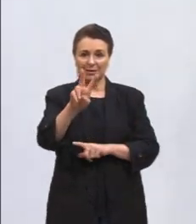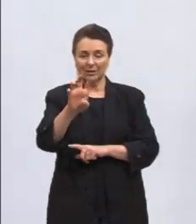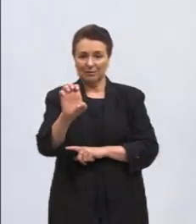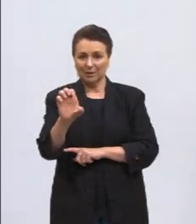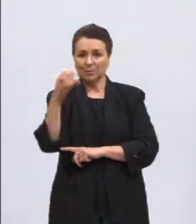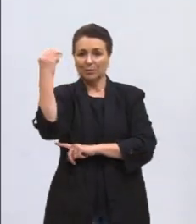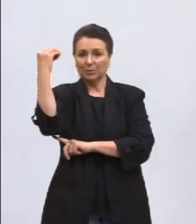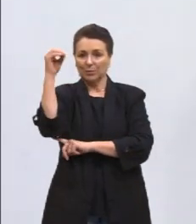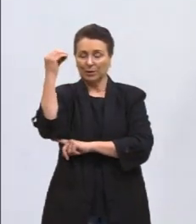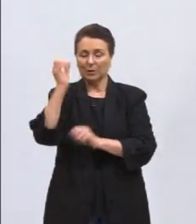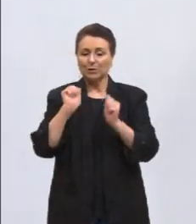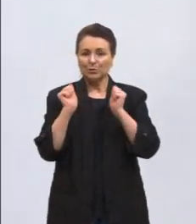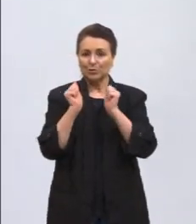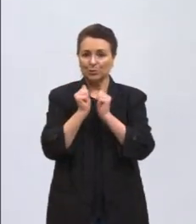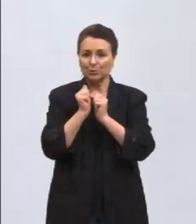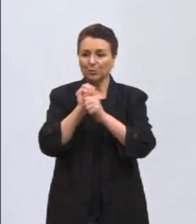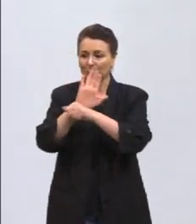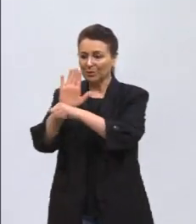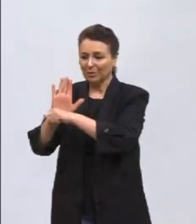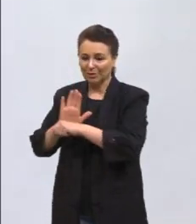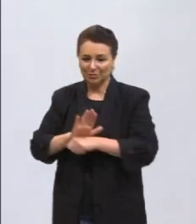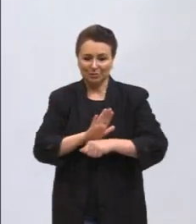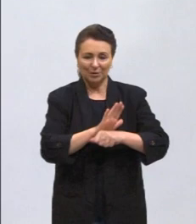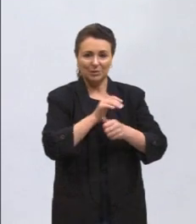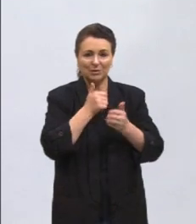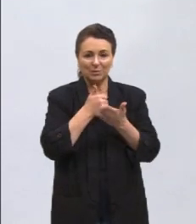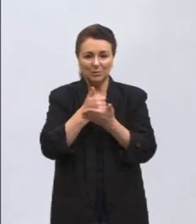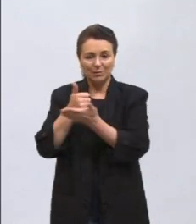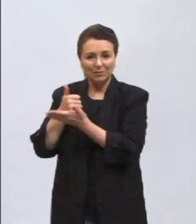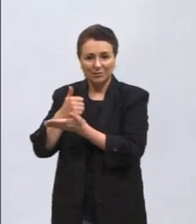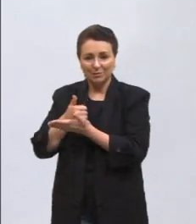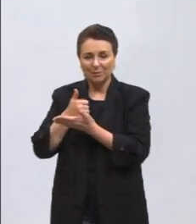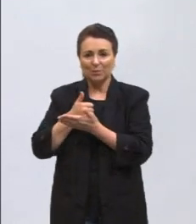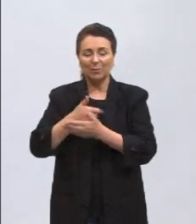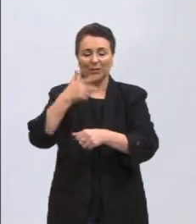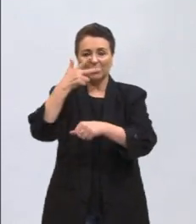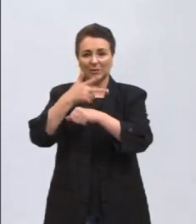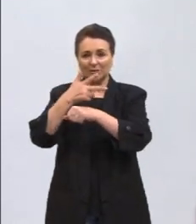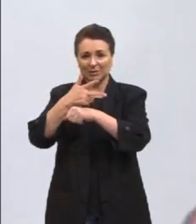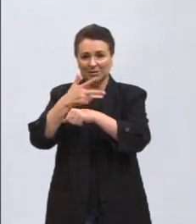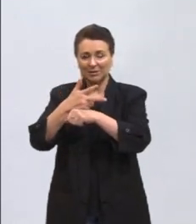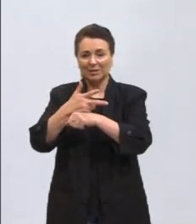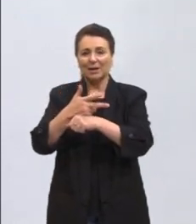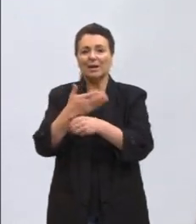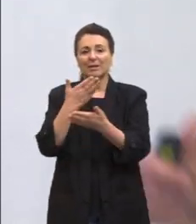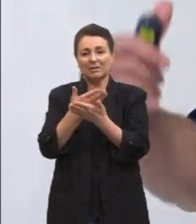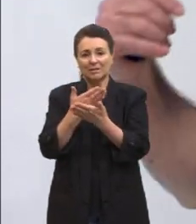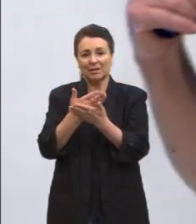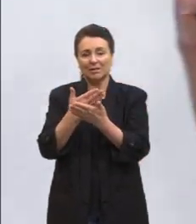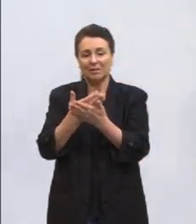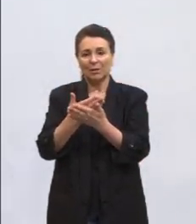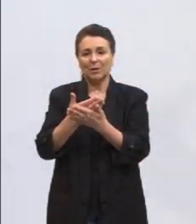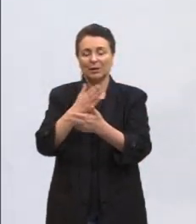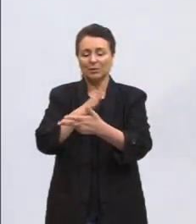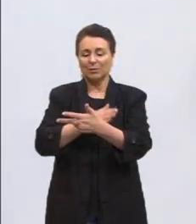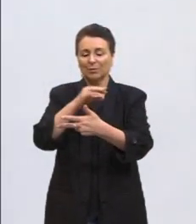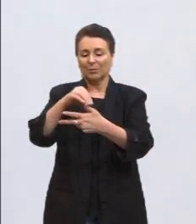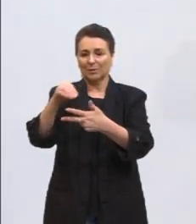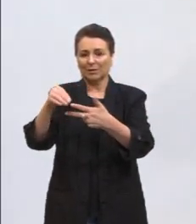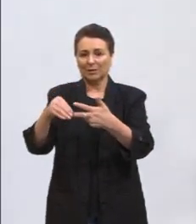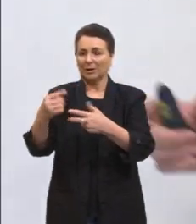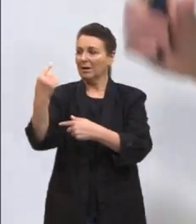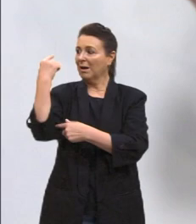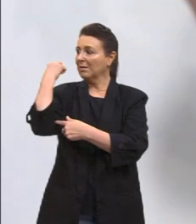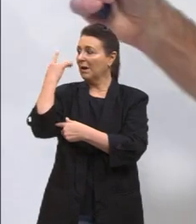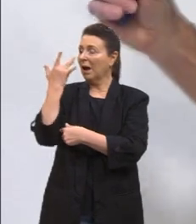todo o pessoal nos auxiliando e dando esse suporte para as gravações dessas aulas. Atrás de mim tem um quadro